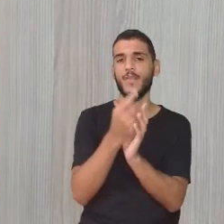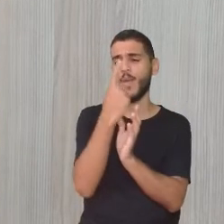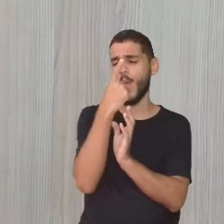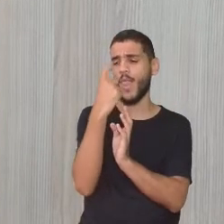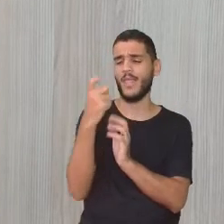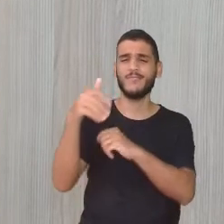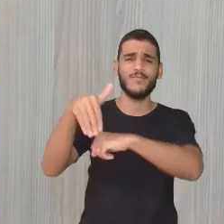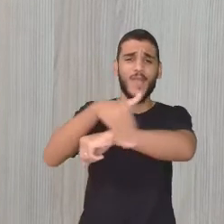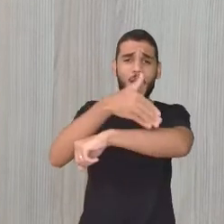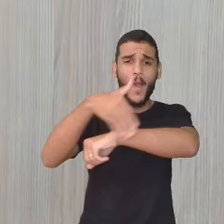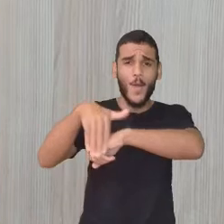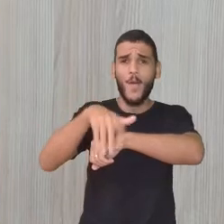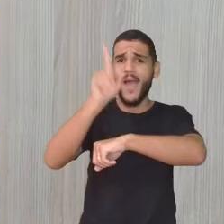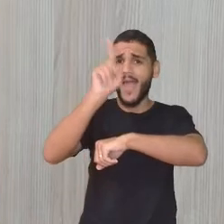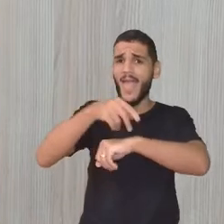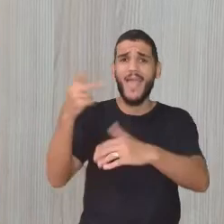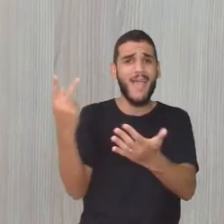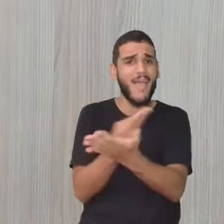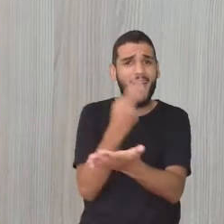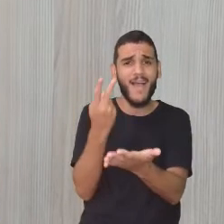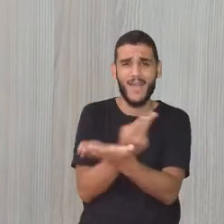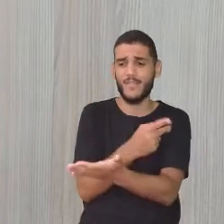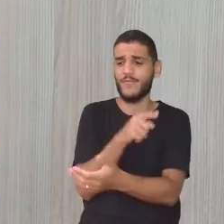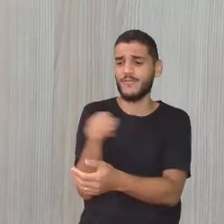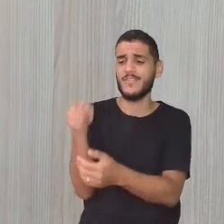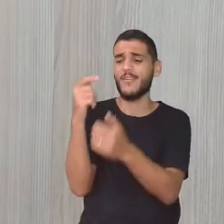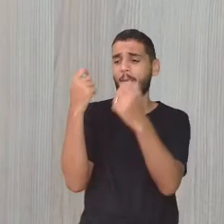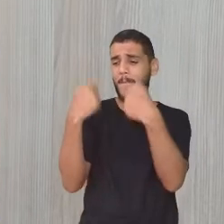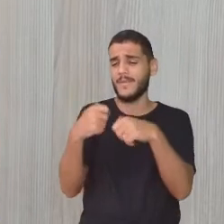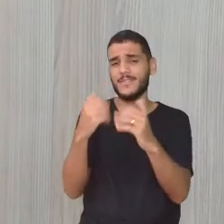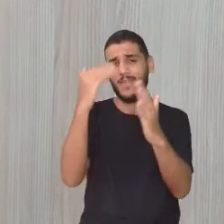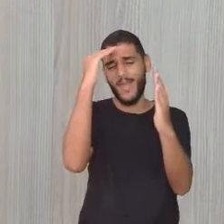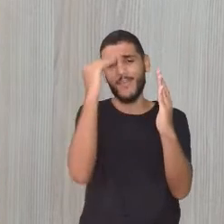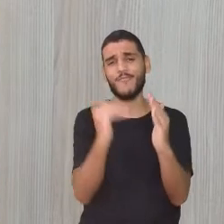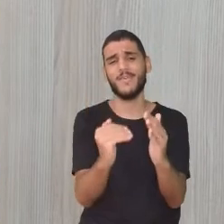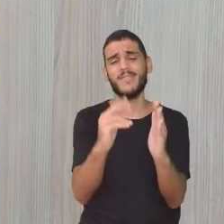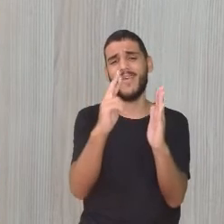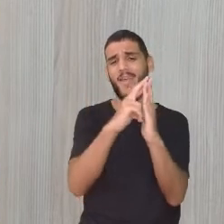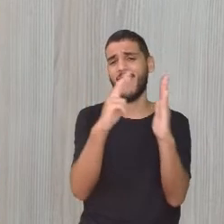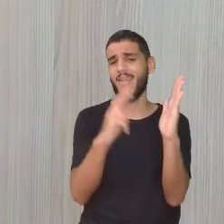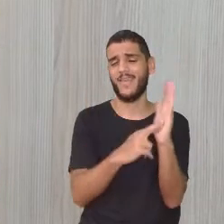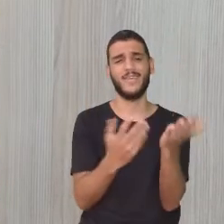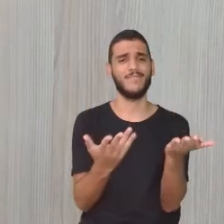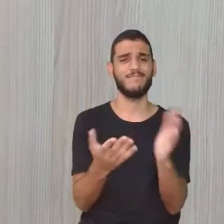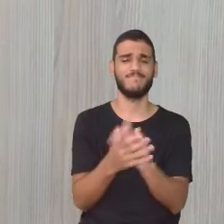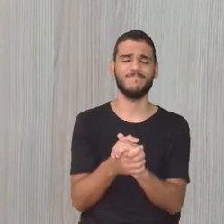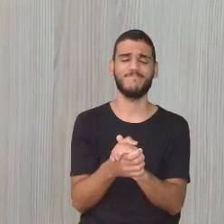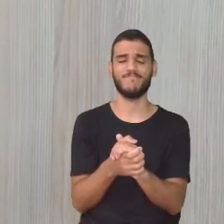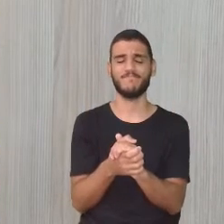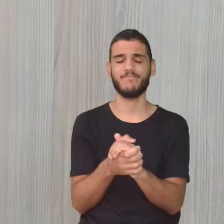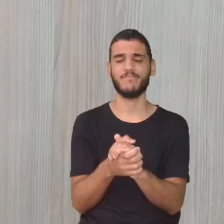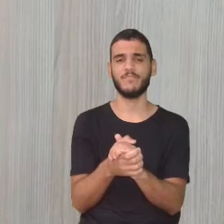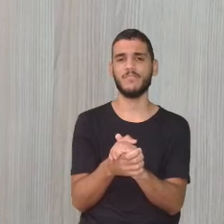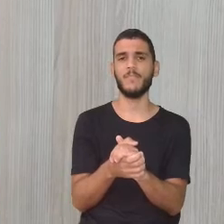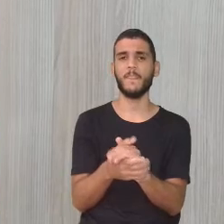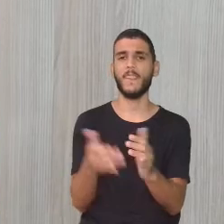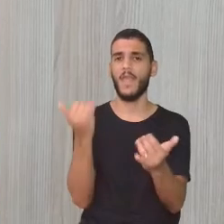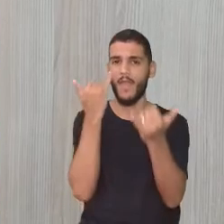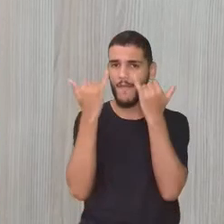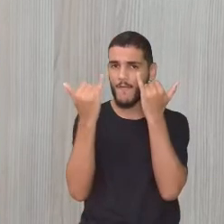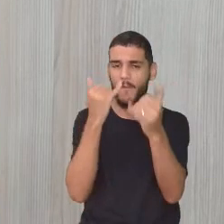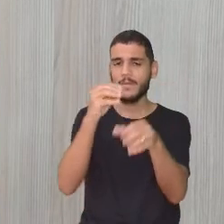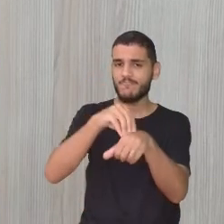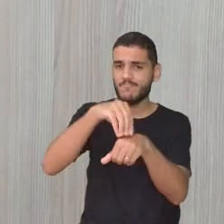inadequada, é errado. O primeiro passo é saber. A gente sabendo disso, tendo essa informação, a gente, em conjunto,